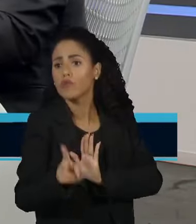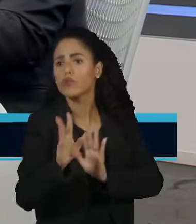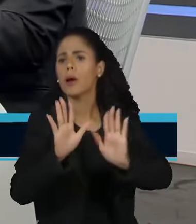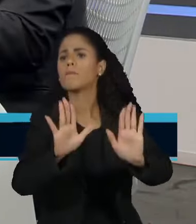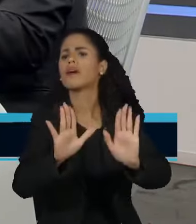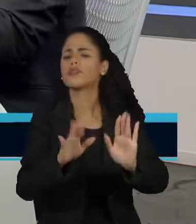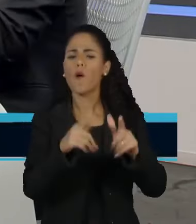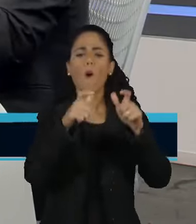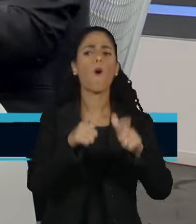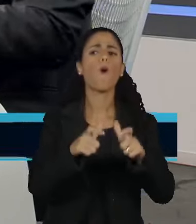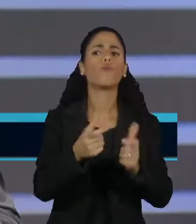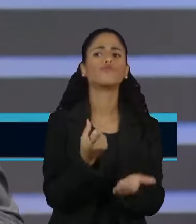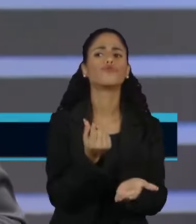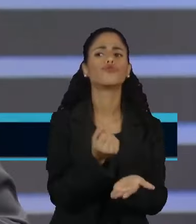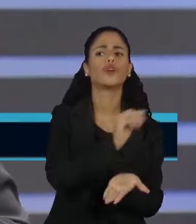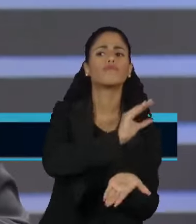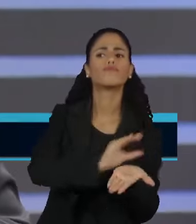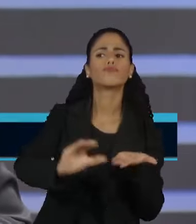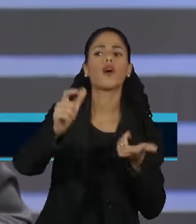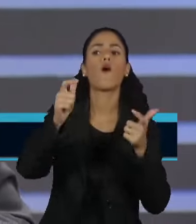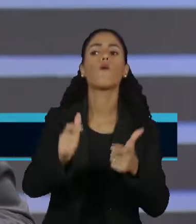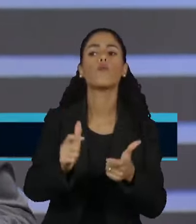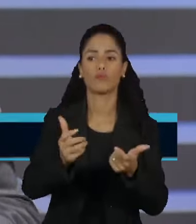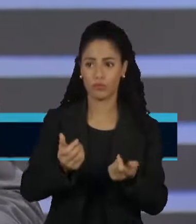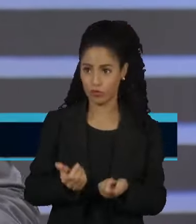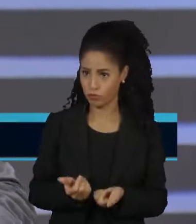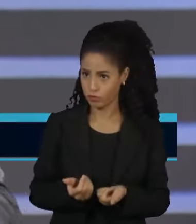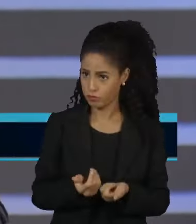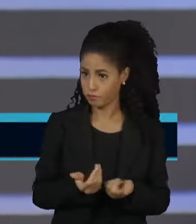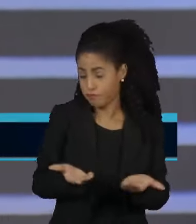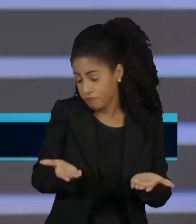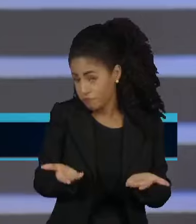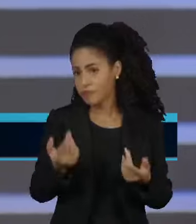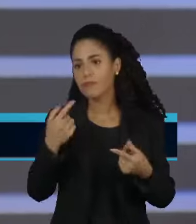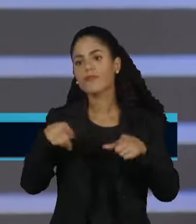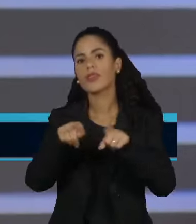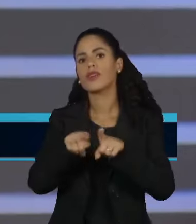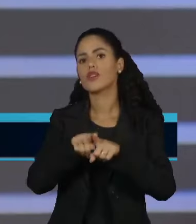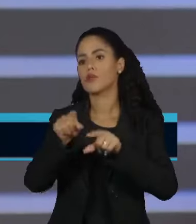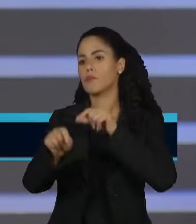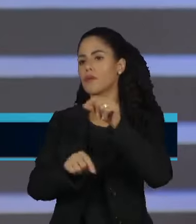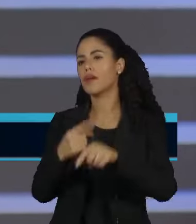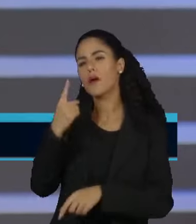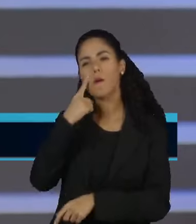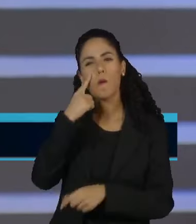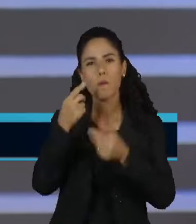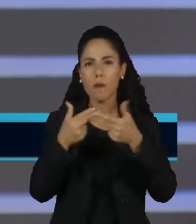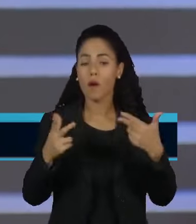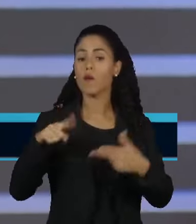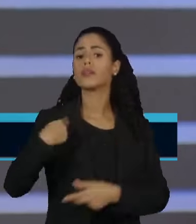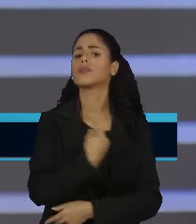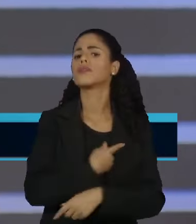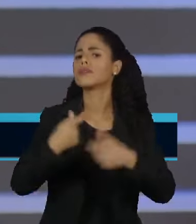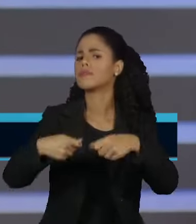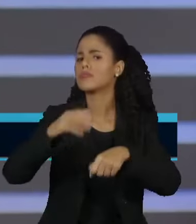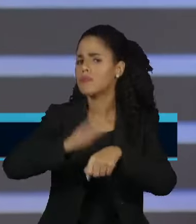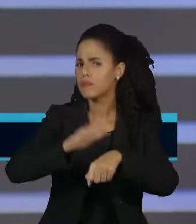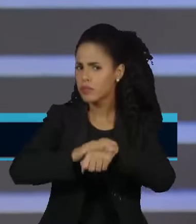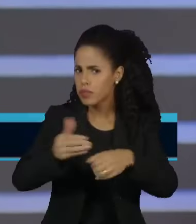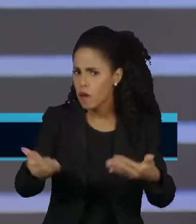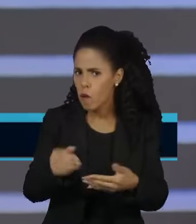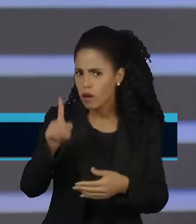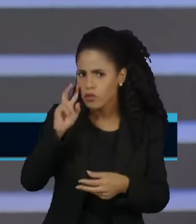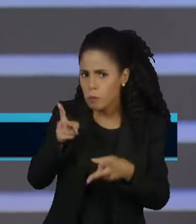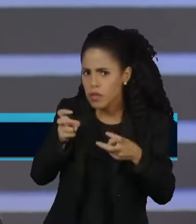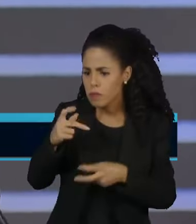eleitorais e por aí vai, mas não necessariamente para os mais pobres. E aí, para terminar, tem um ponto. O que a gente precisa avançar a partir de um PIB